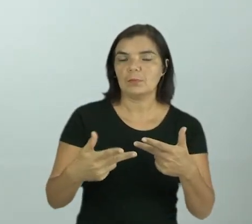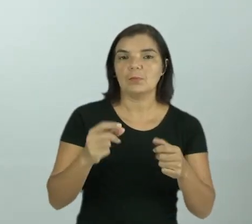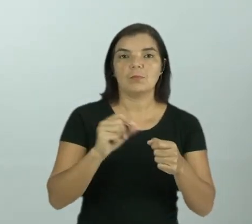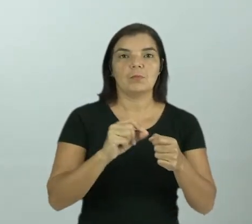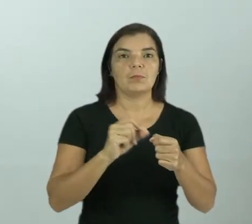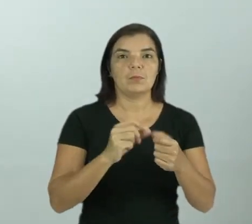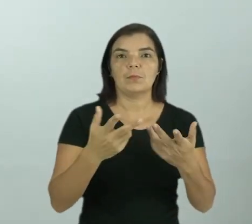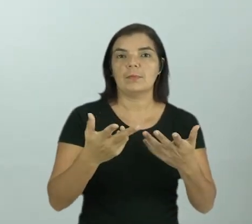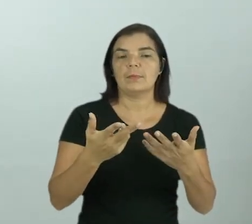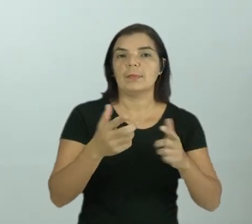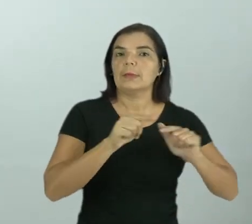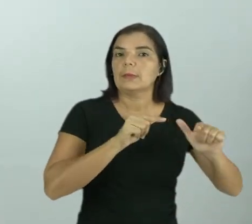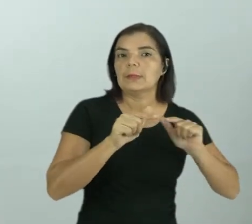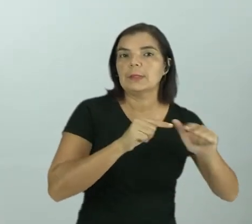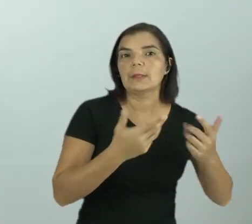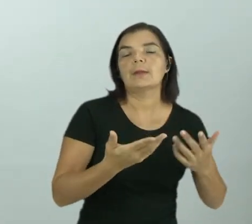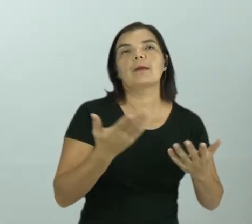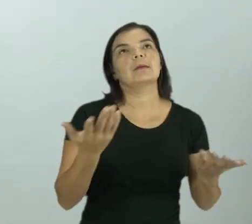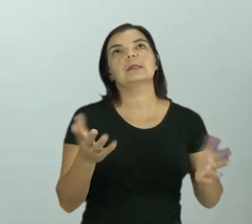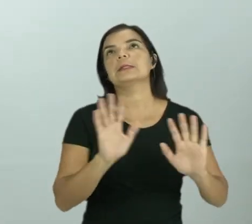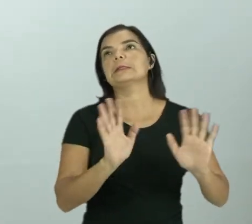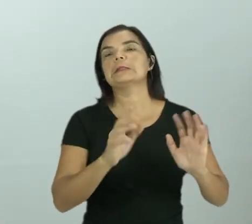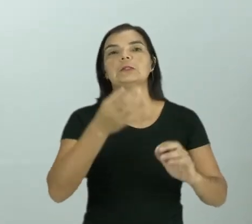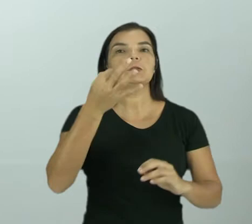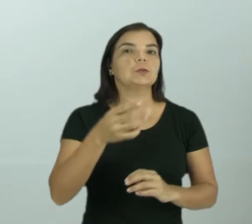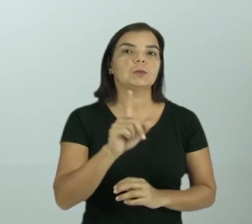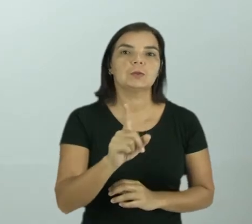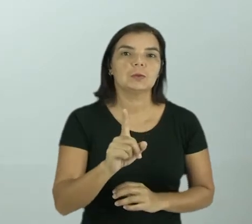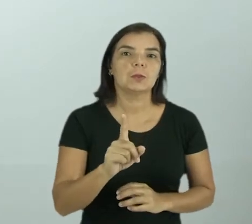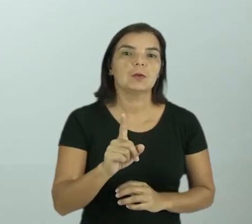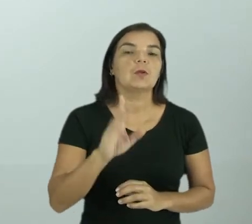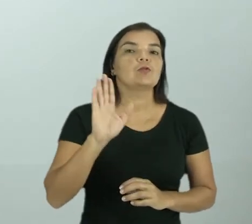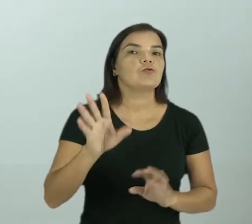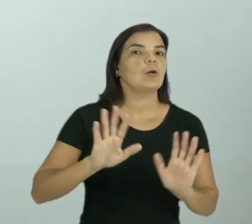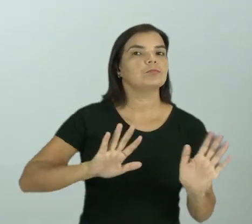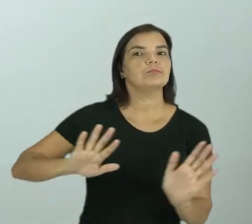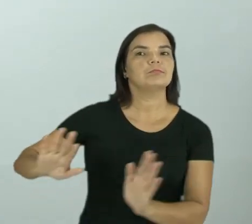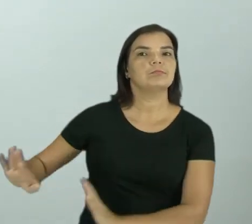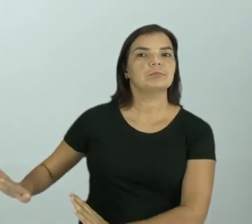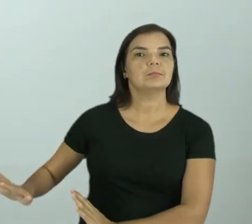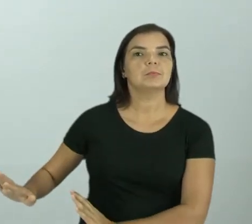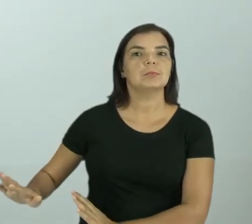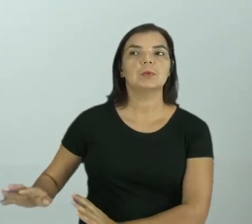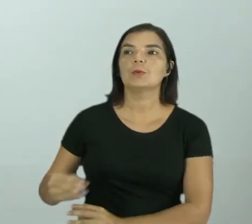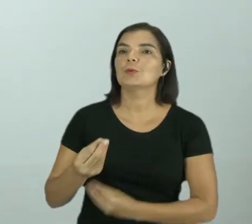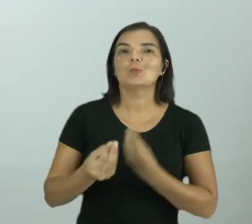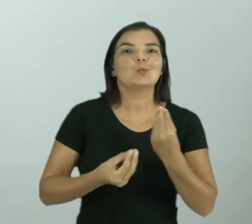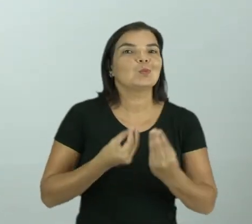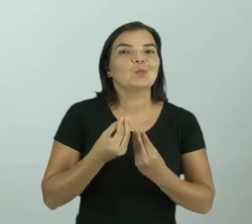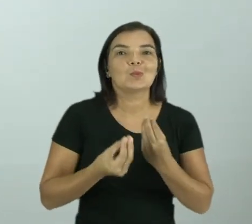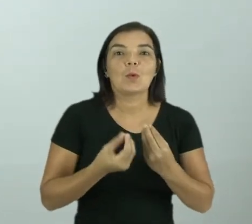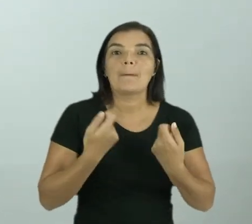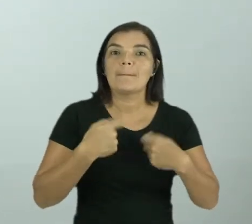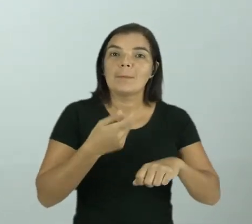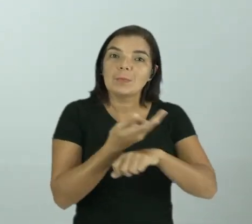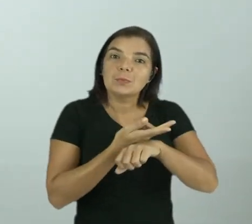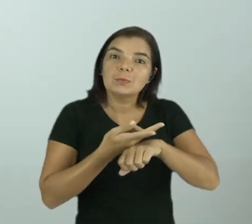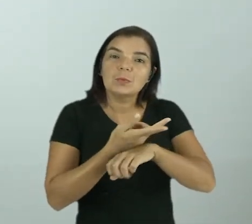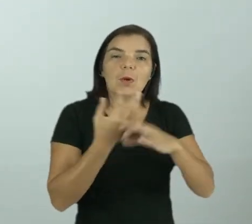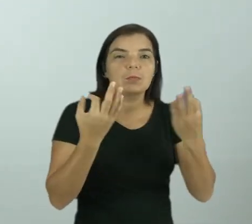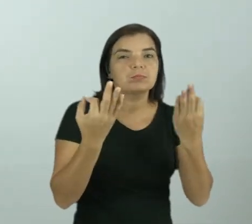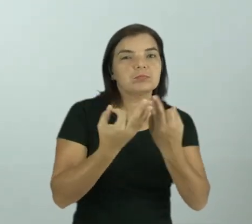vou fazer aqui esse trabalho, ah, não deu certo, já deixei para lá. Não tem como, eu tenho que procurar